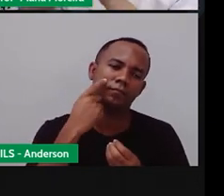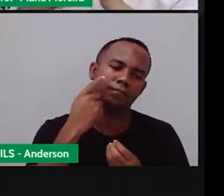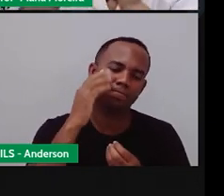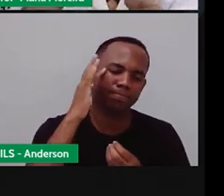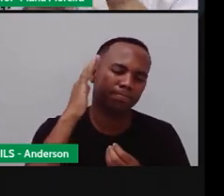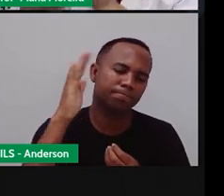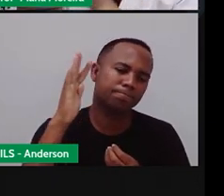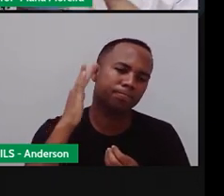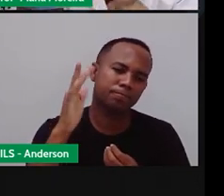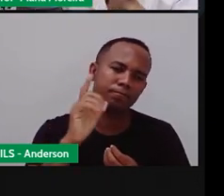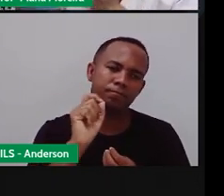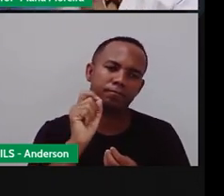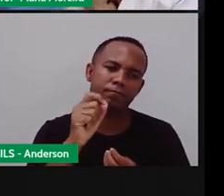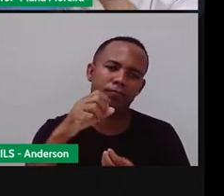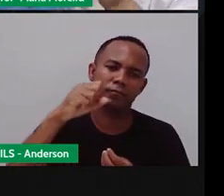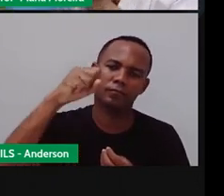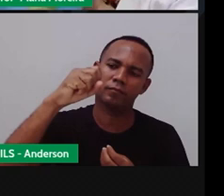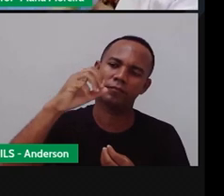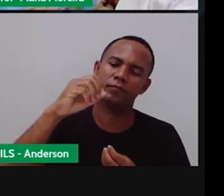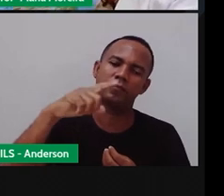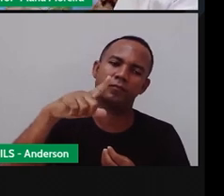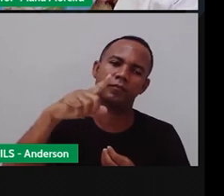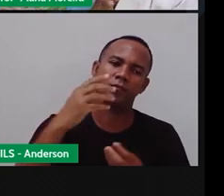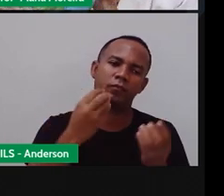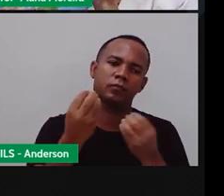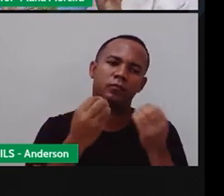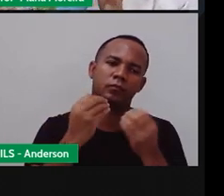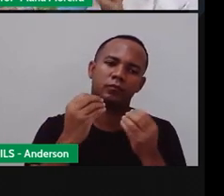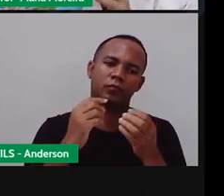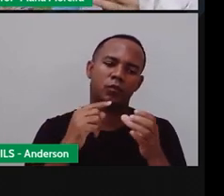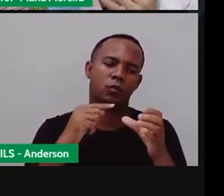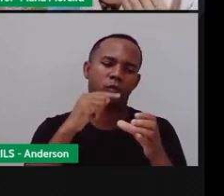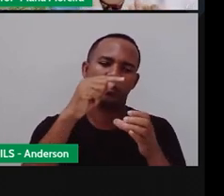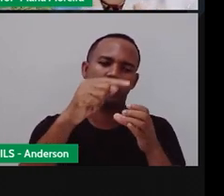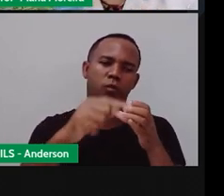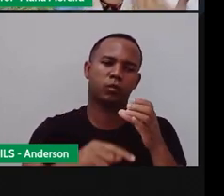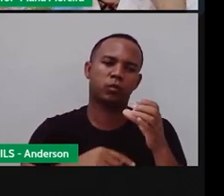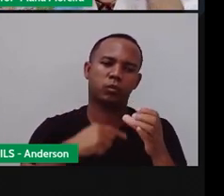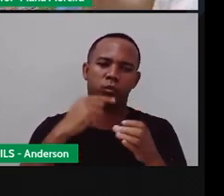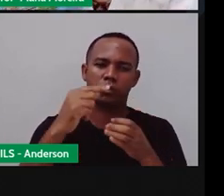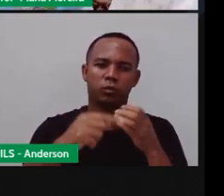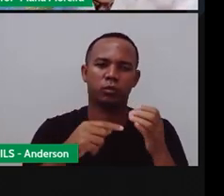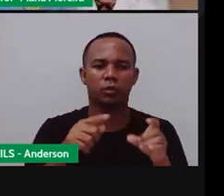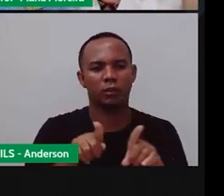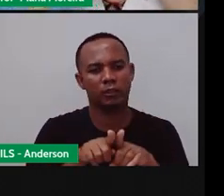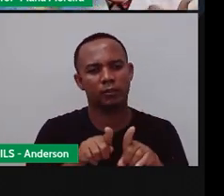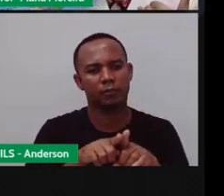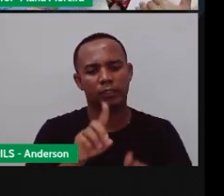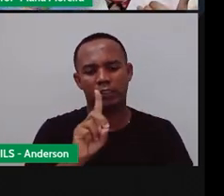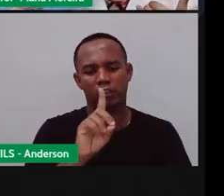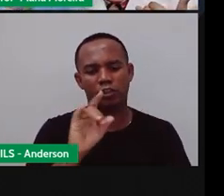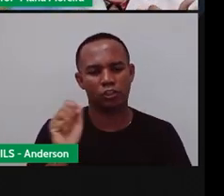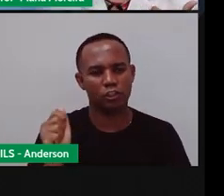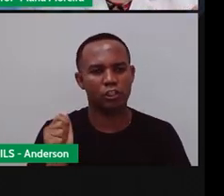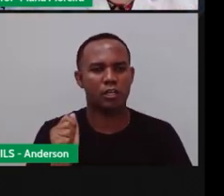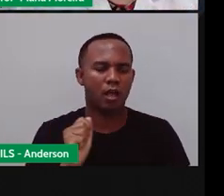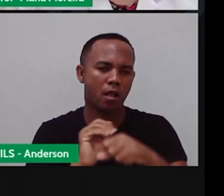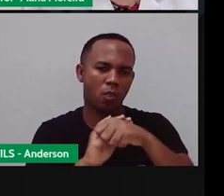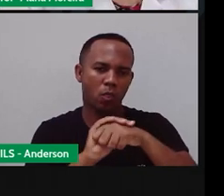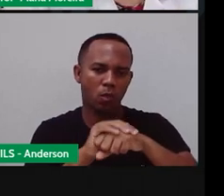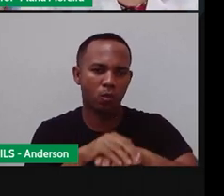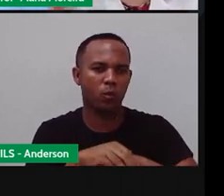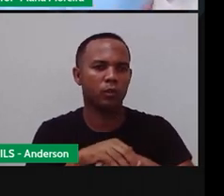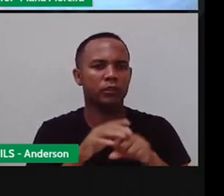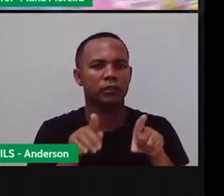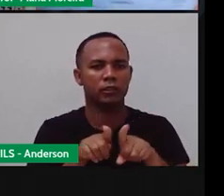o Sol, e que aí, que a Terra ia girar assim, que era isso que possibilitava o quê? O dia e a noite, e que